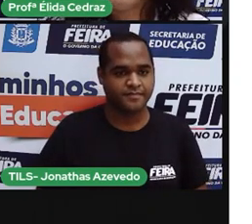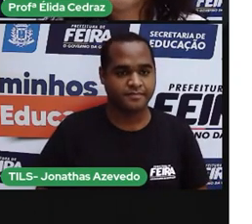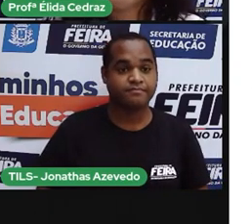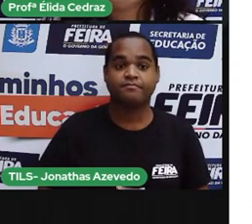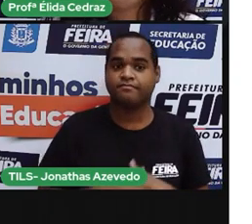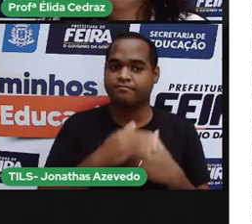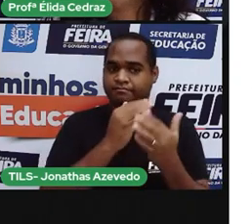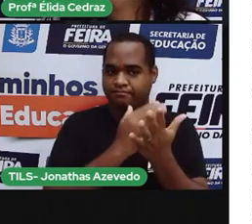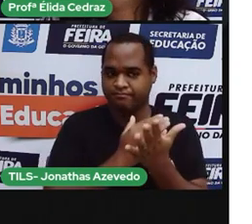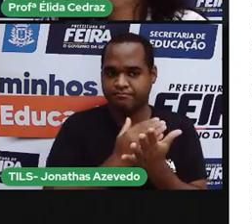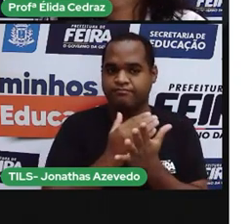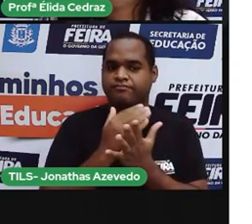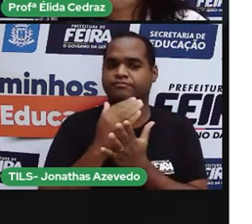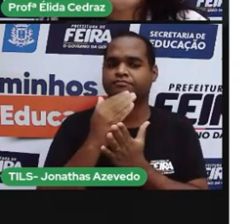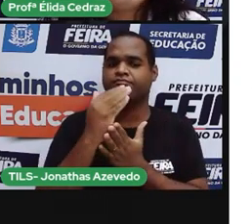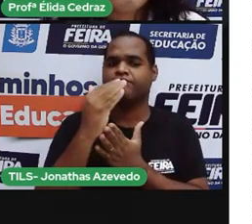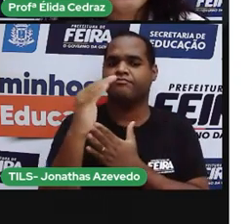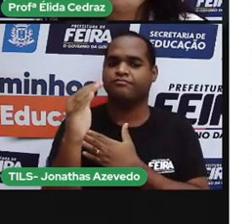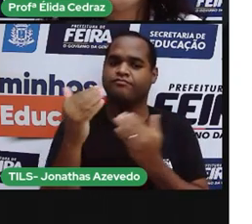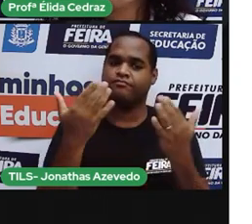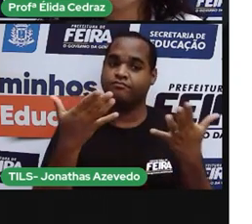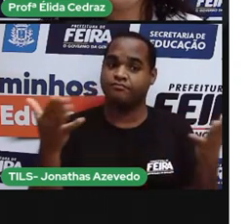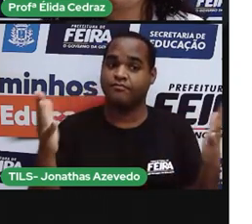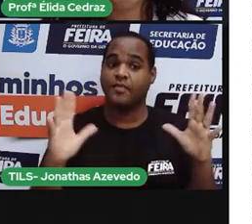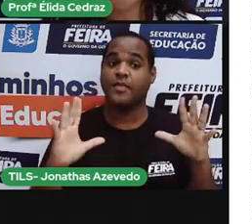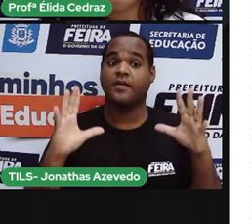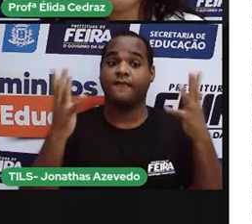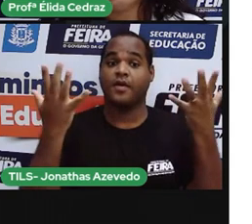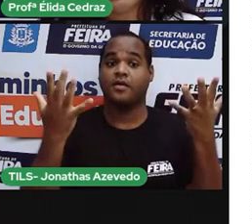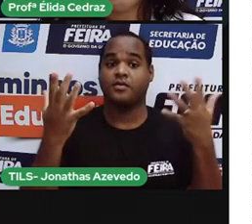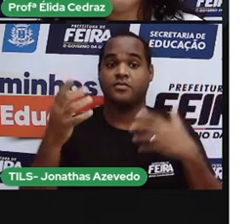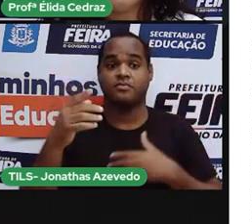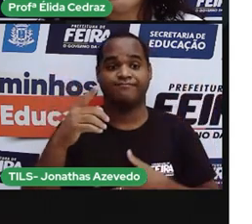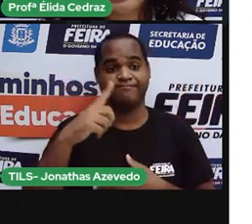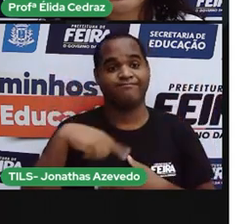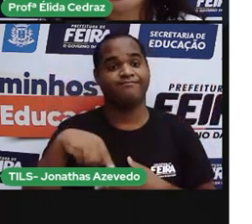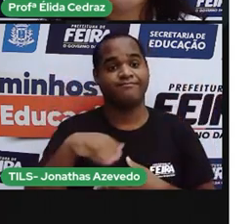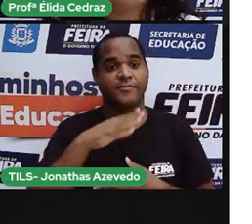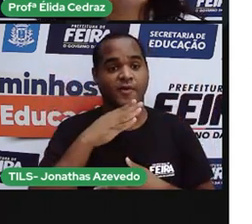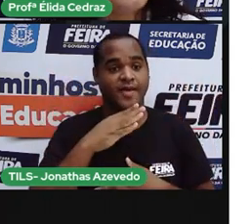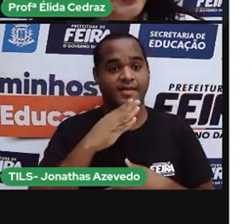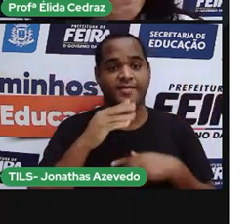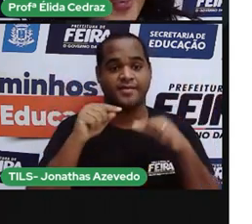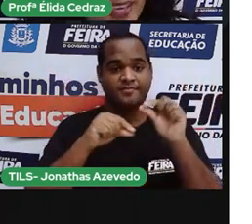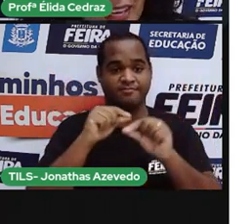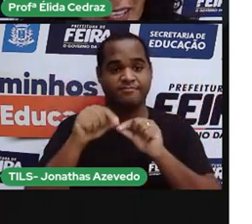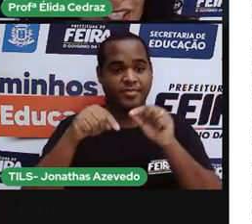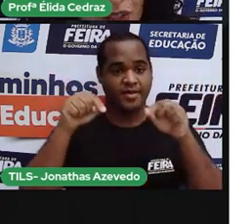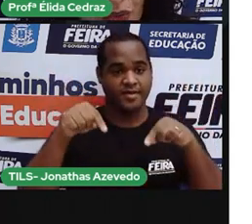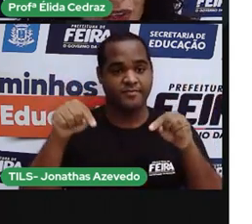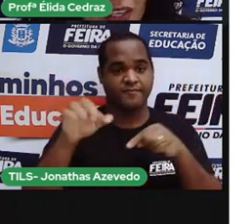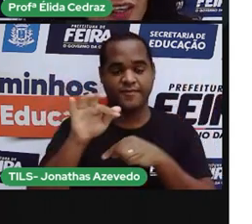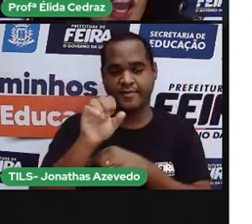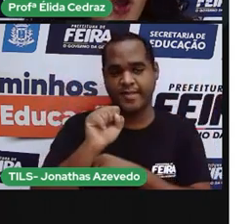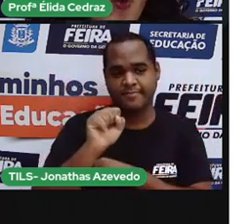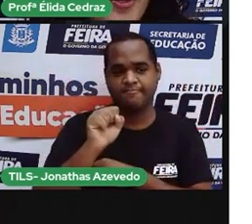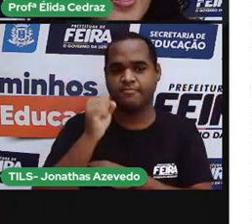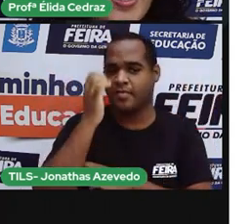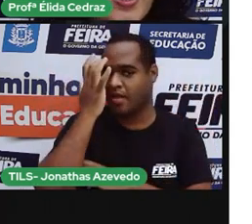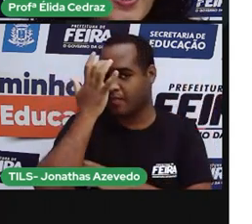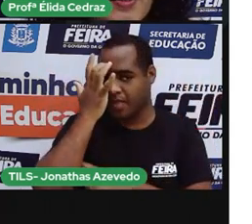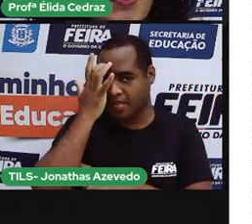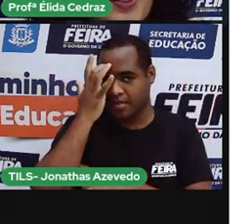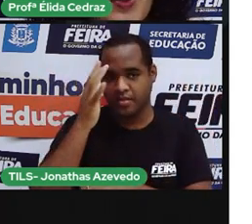partir daí, se tornou uma das maiores festas populares da nossa cidade. A micareta de feira é